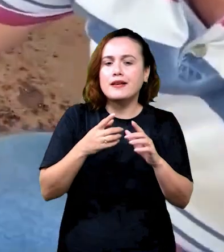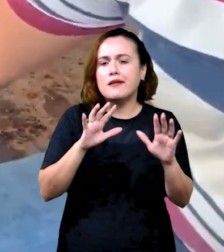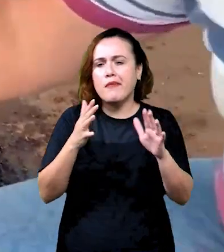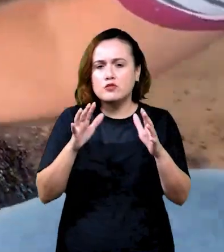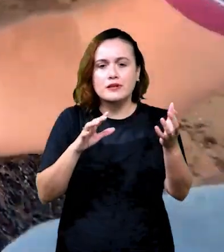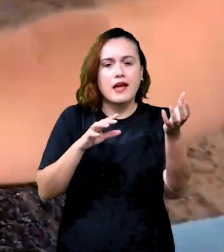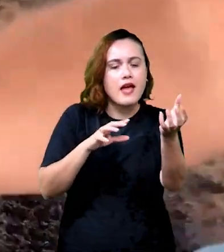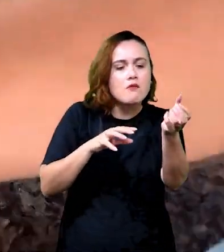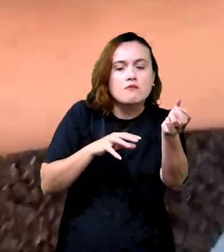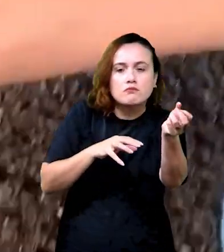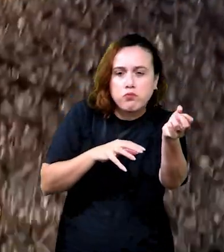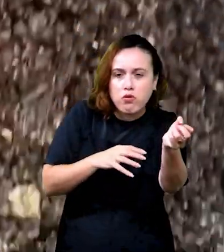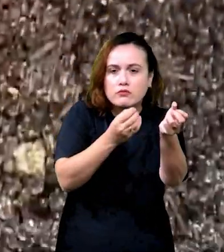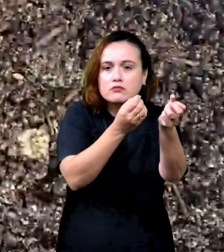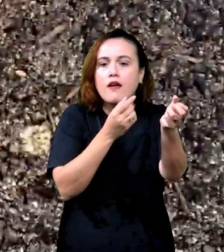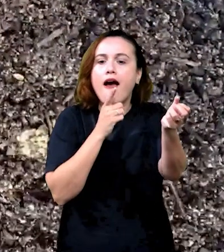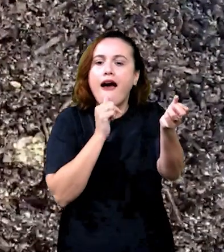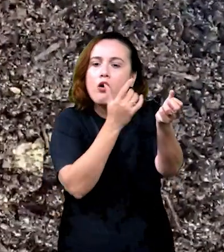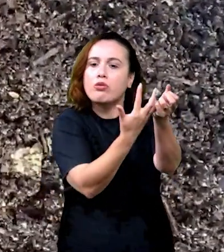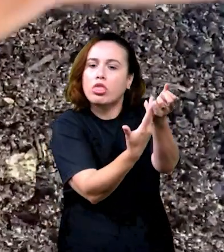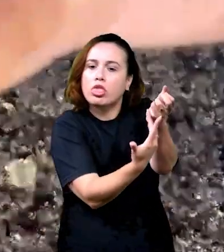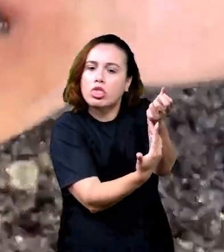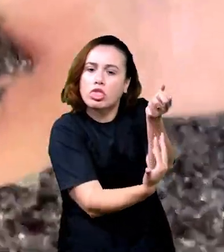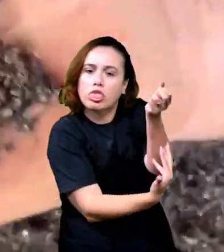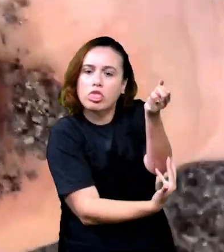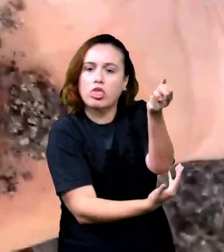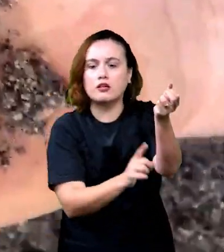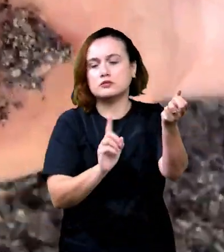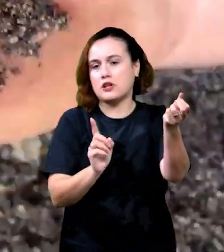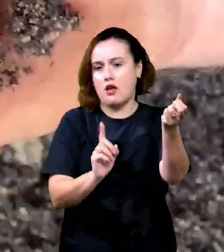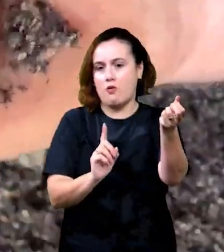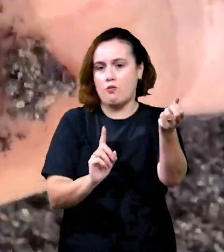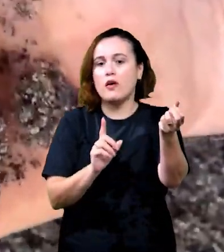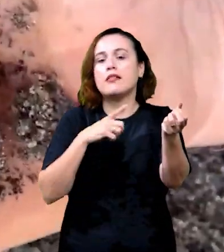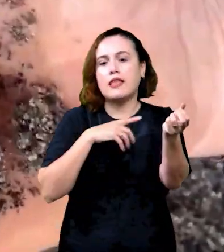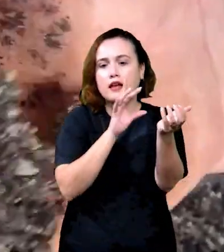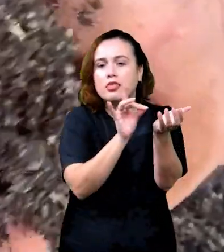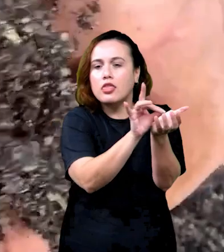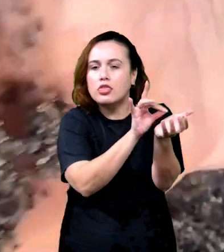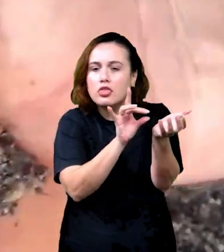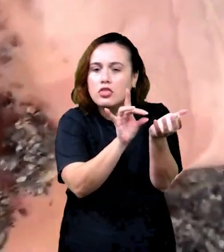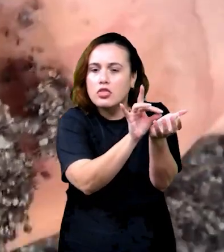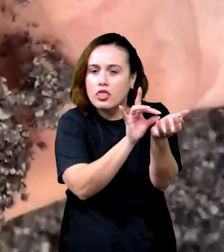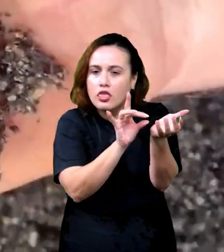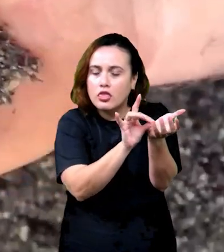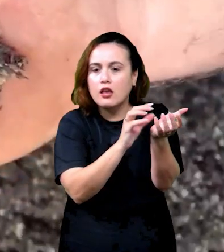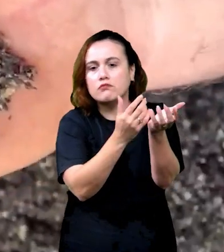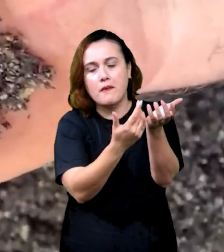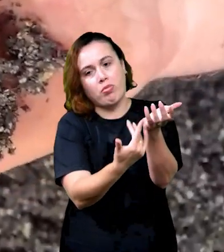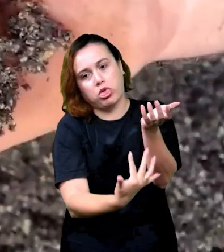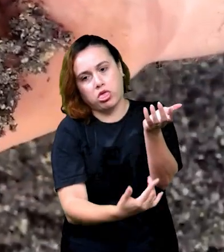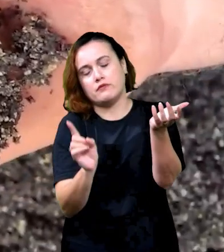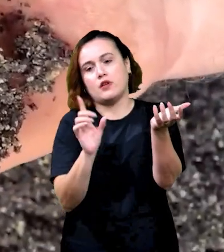um ponto em que a gente aperte e não dê chorume. Mas que fique úmido e forme um pouquinho de agregado.